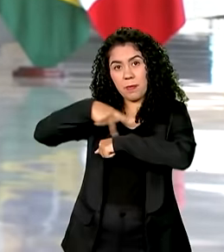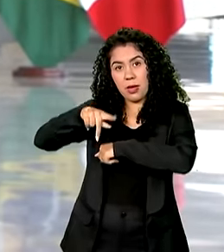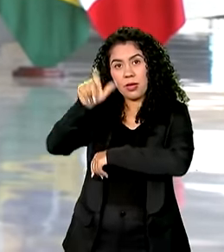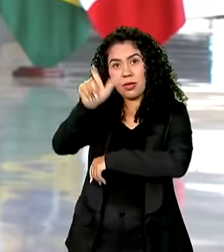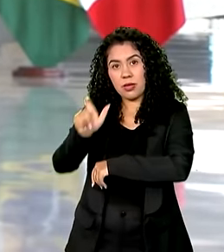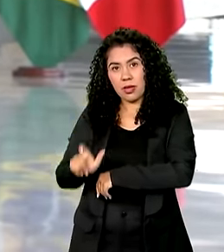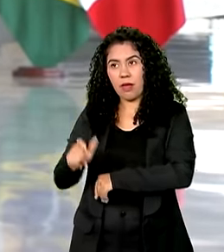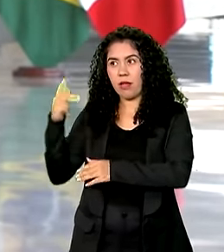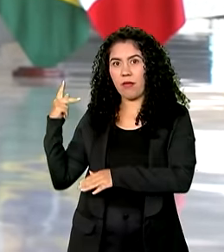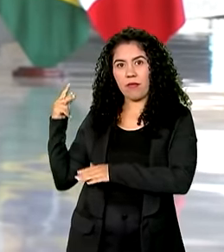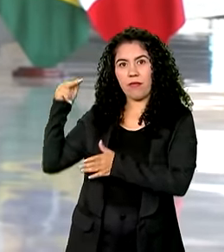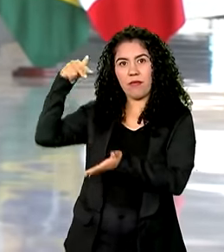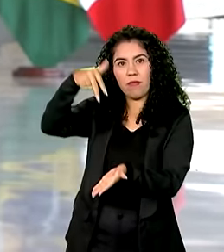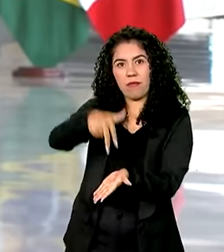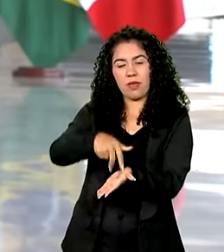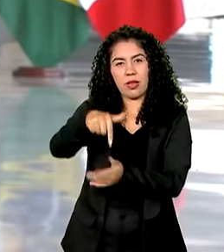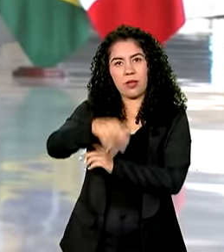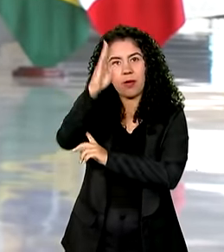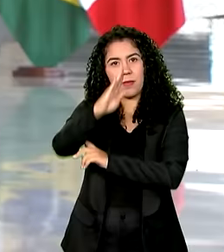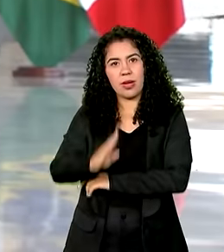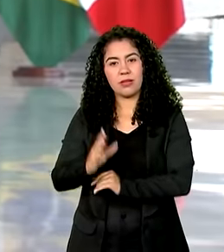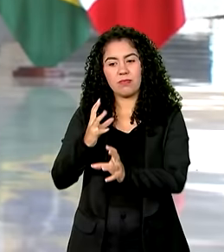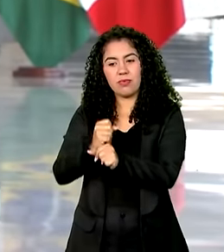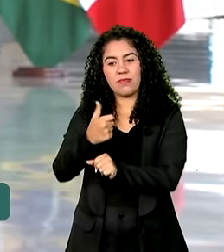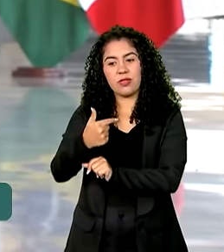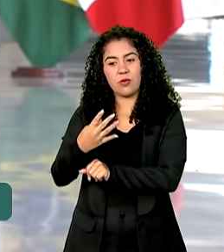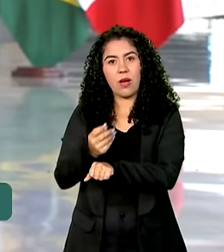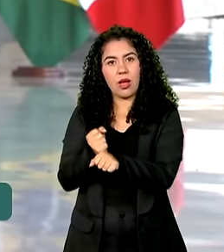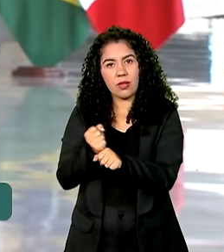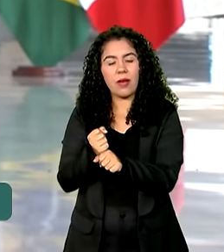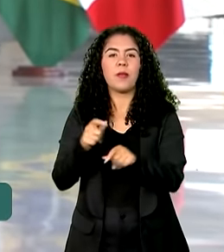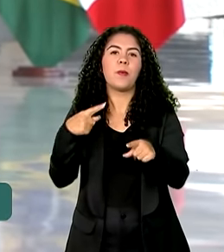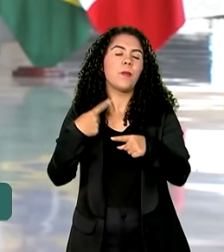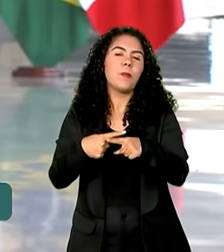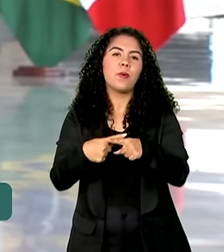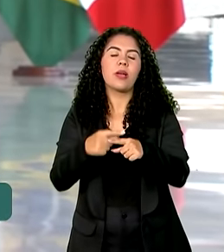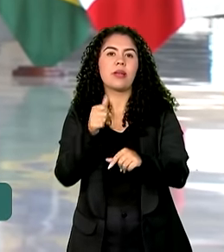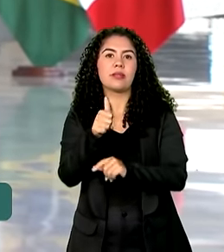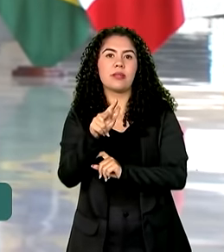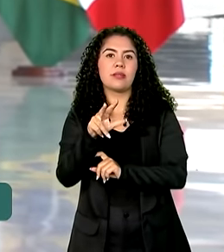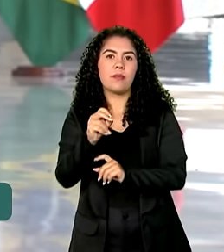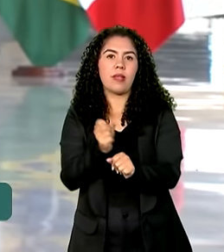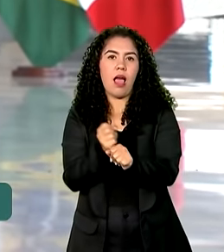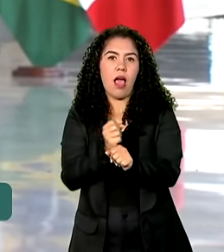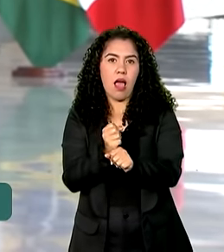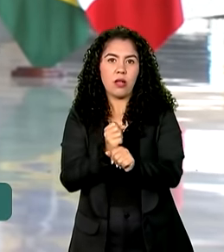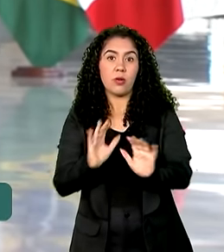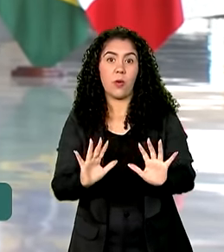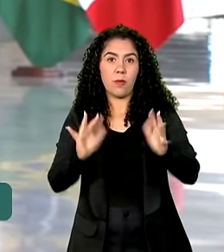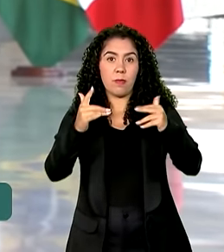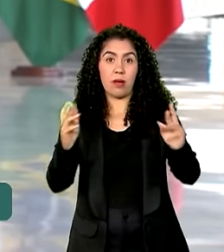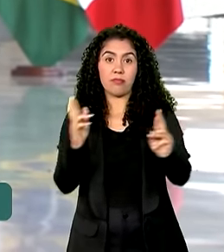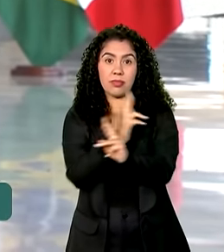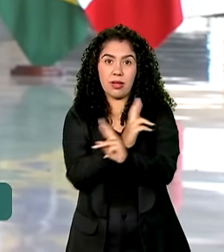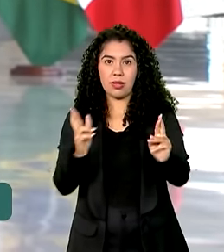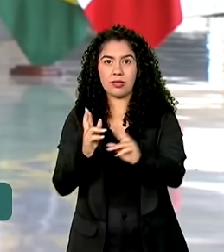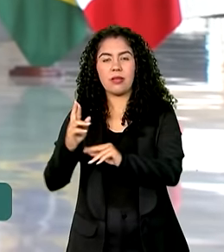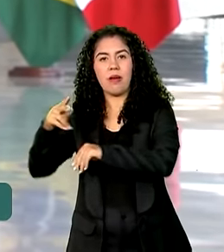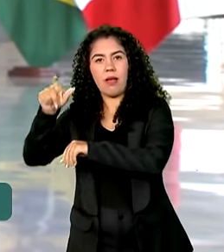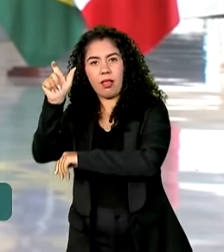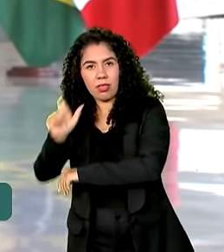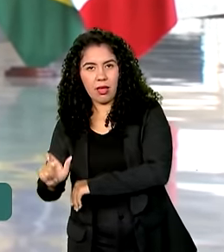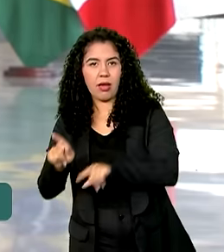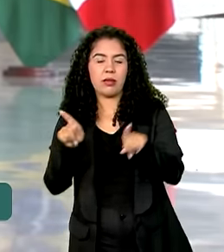anos e acontece em comemoração aos 150 anos da imigração italiana no Brasil. Aqui em Brasília,